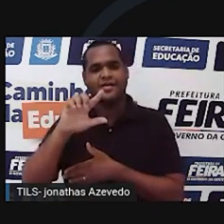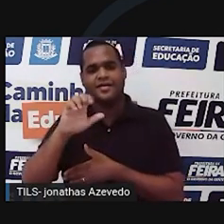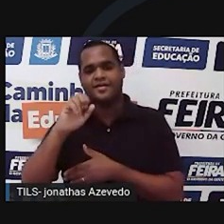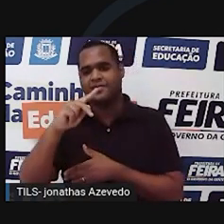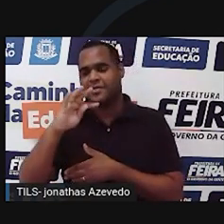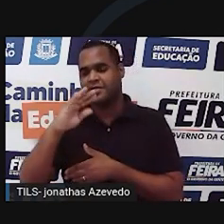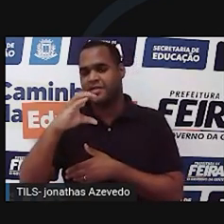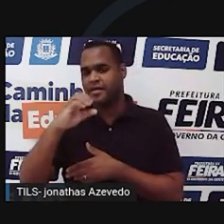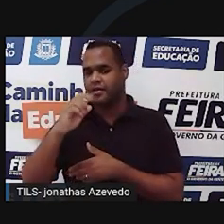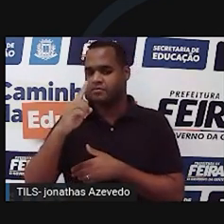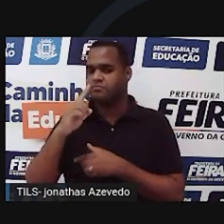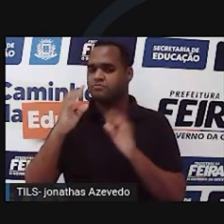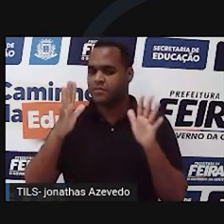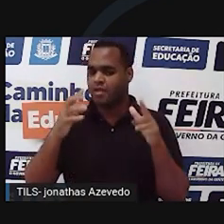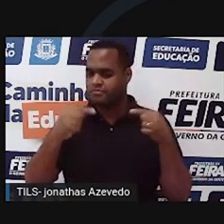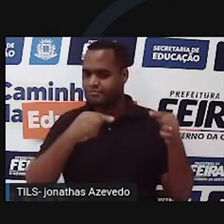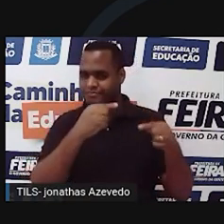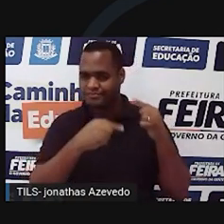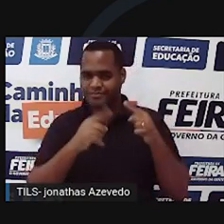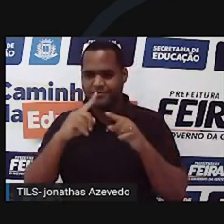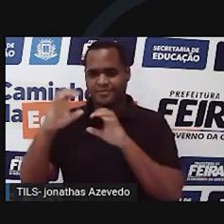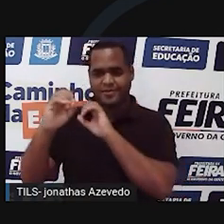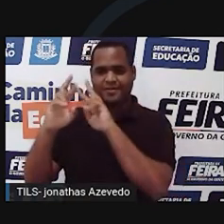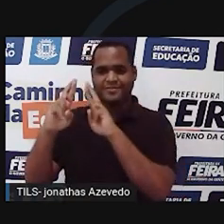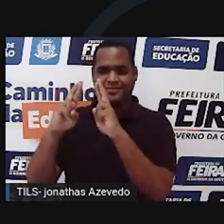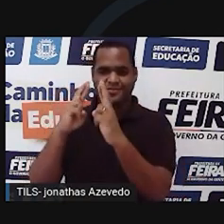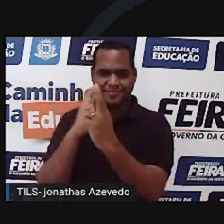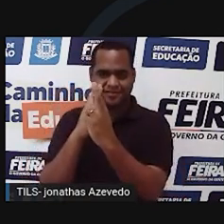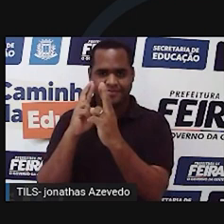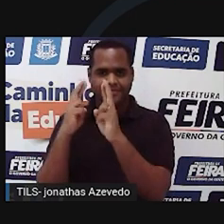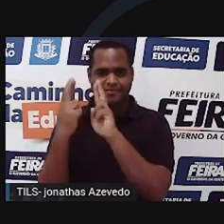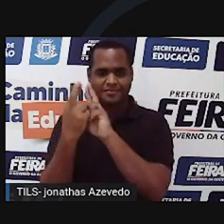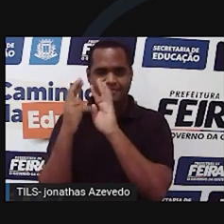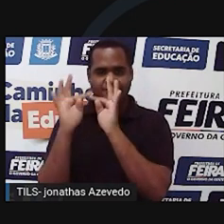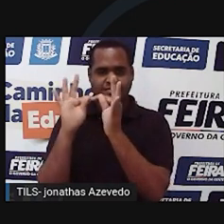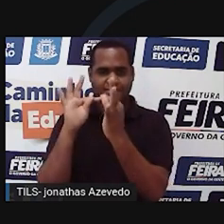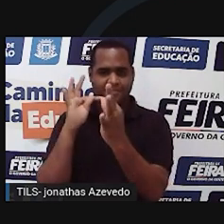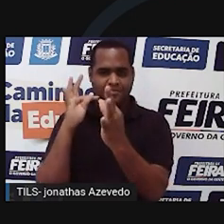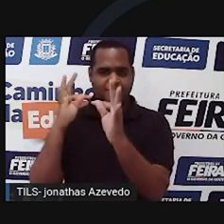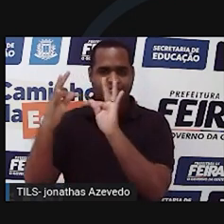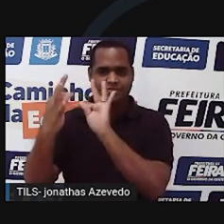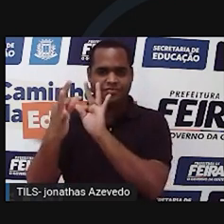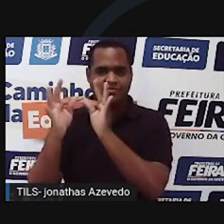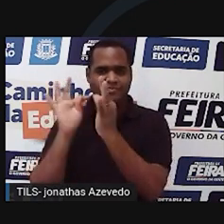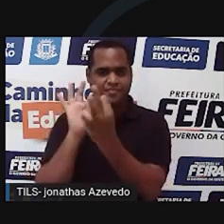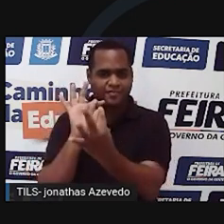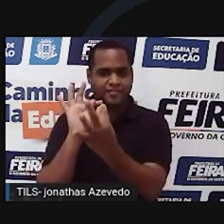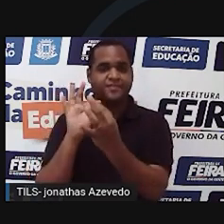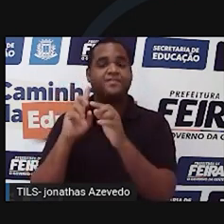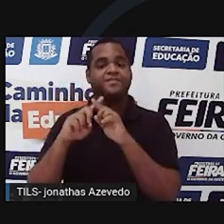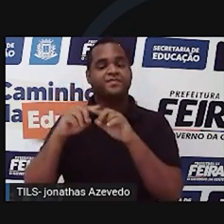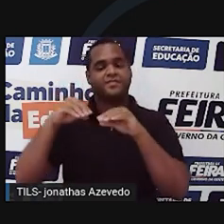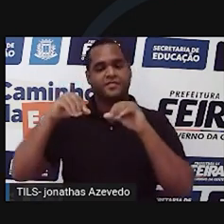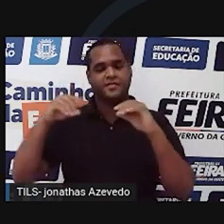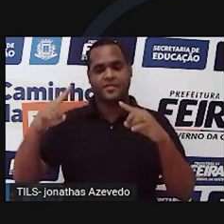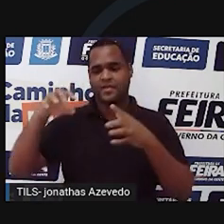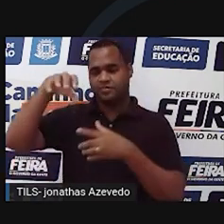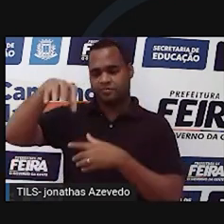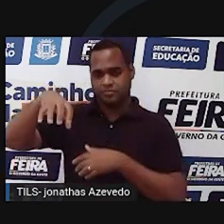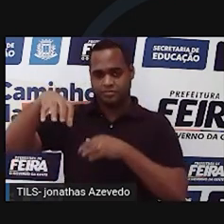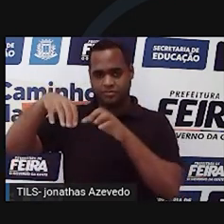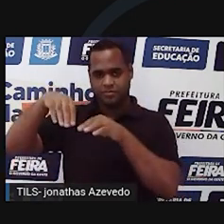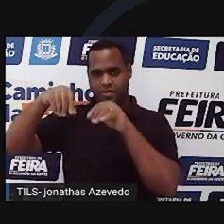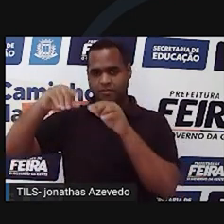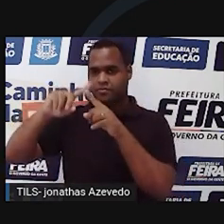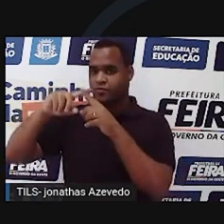discutiu no vídeo sobre movimentos da Terra. Então a eclíptica é o grande círculo em que o plano que contém os centros da Terra